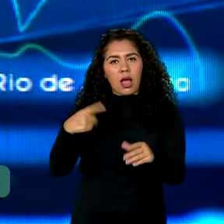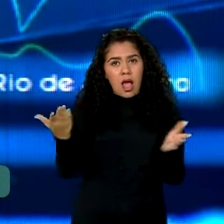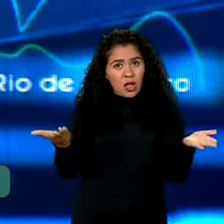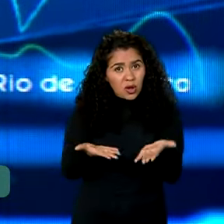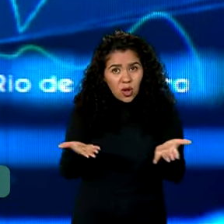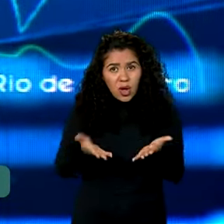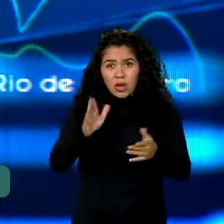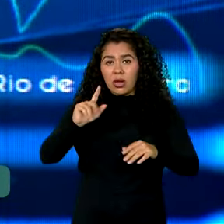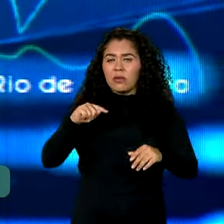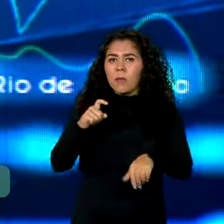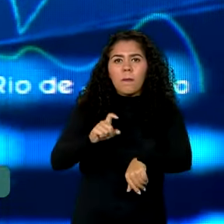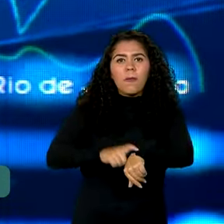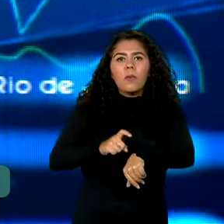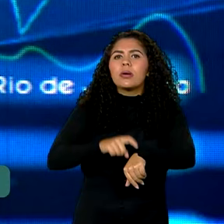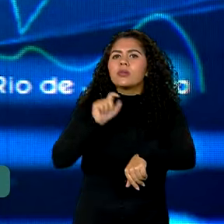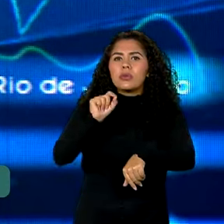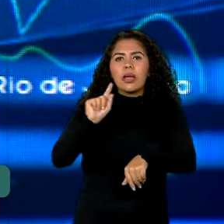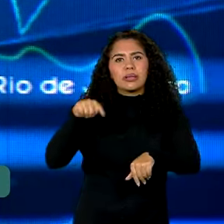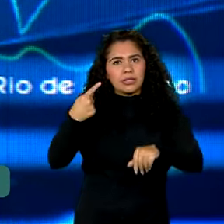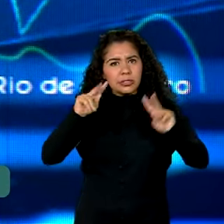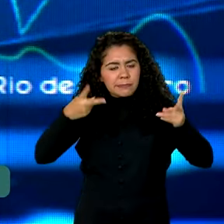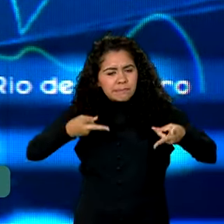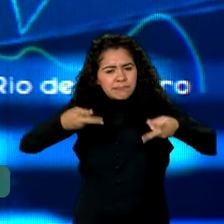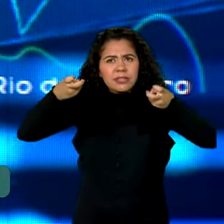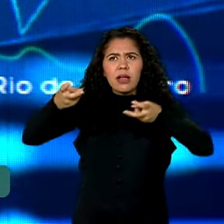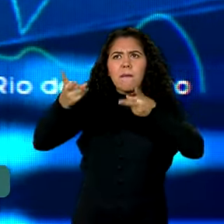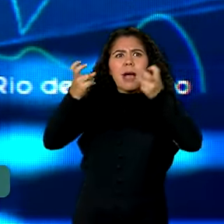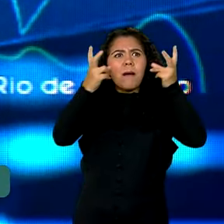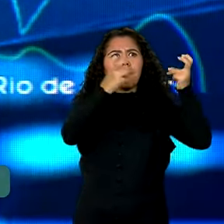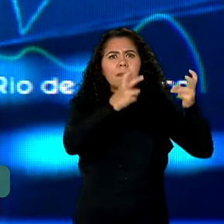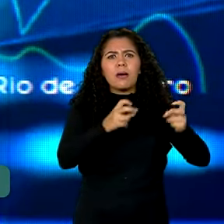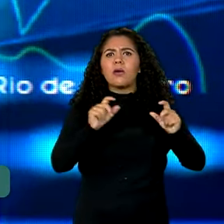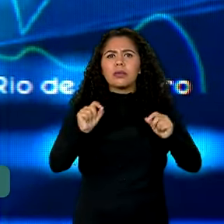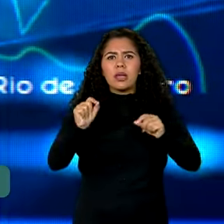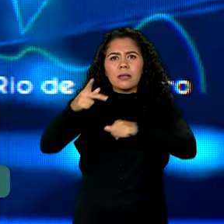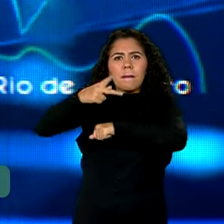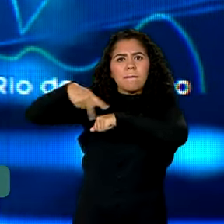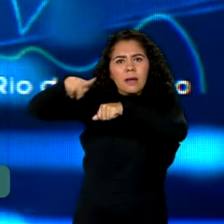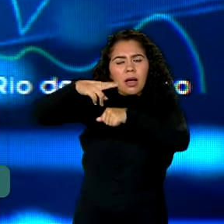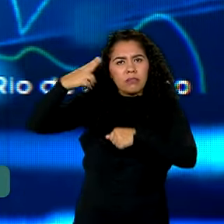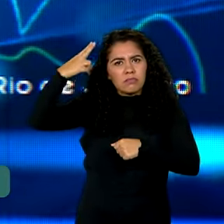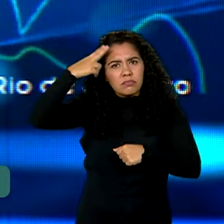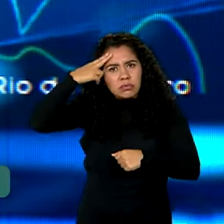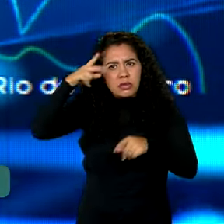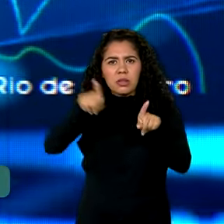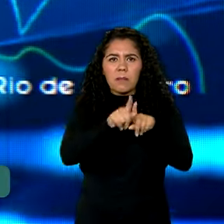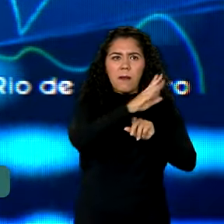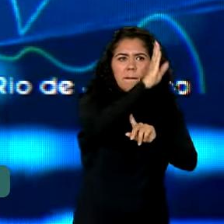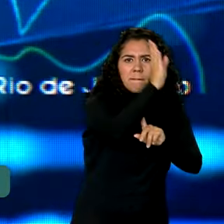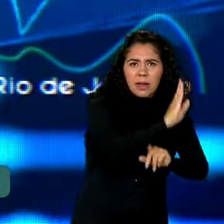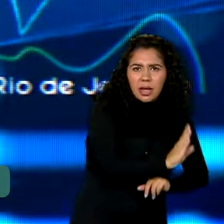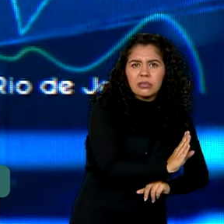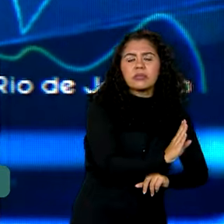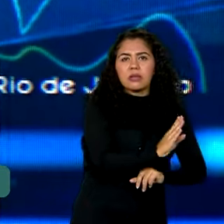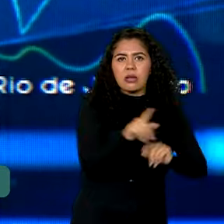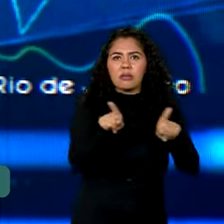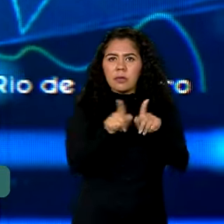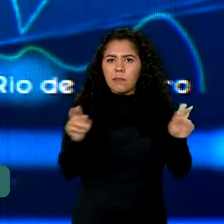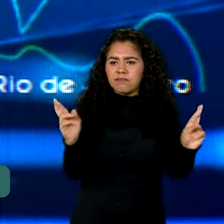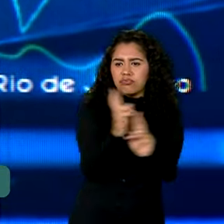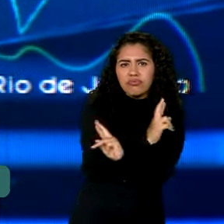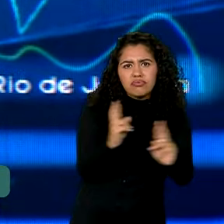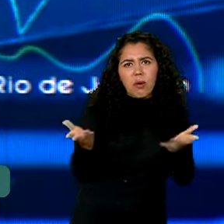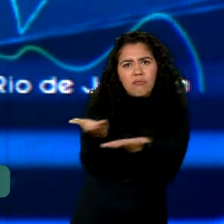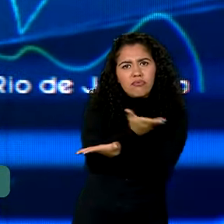a hora de reconhecer o crescente peso de países como a Arábia Saudita e o Brasil, sócio cada vez